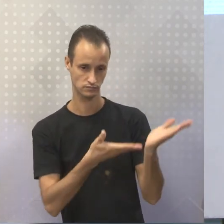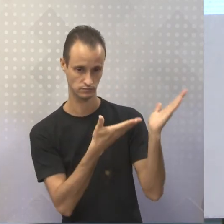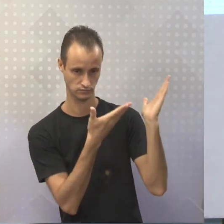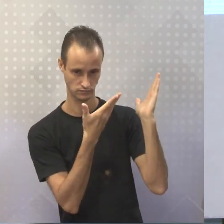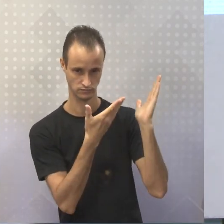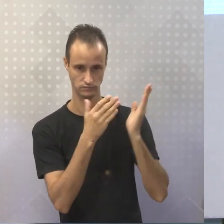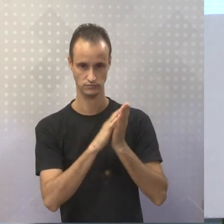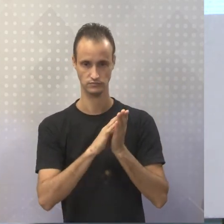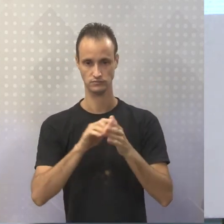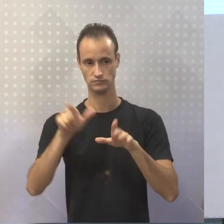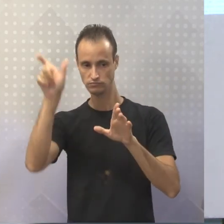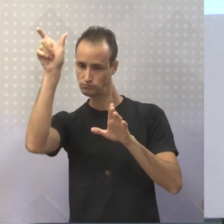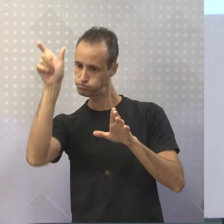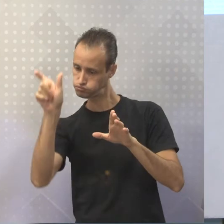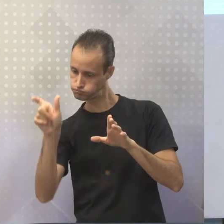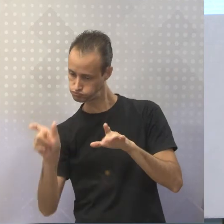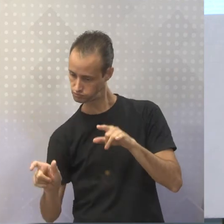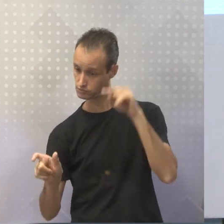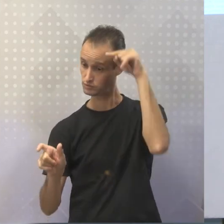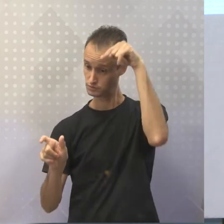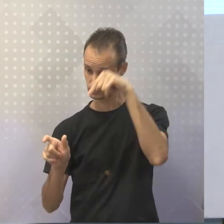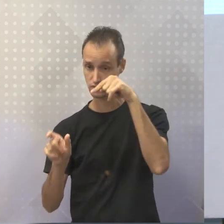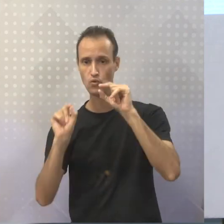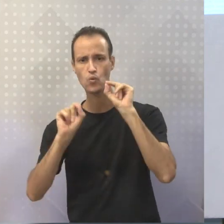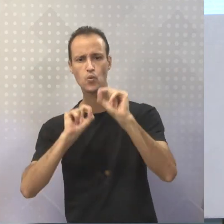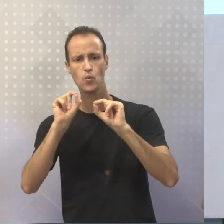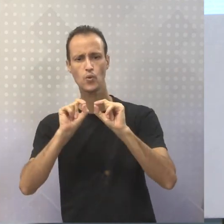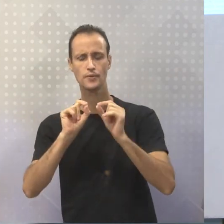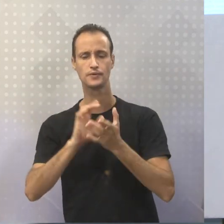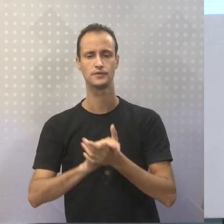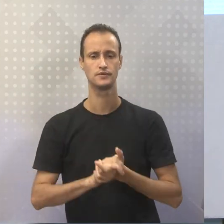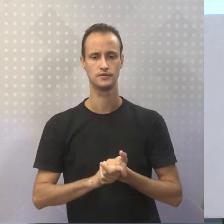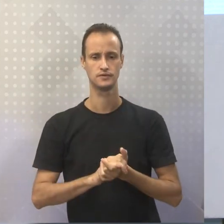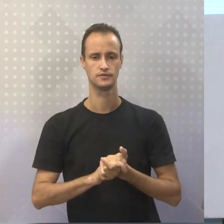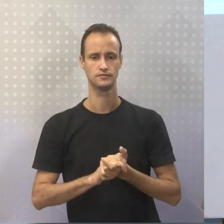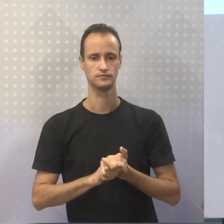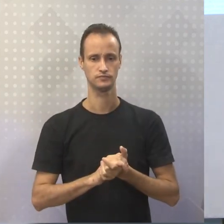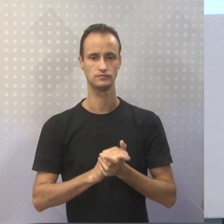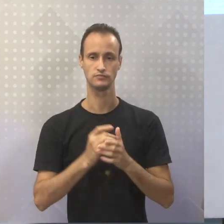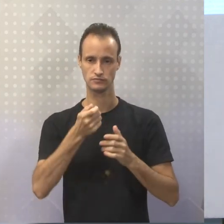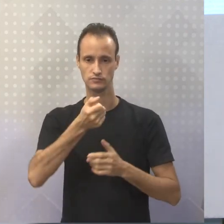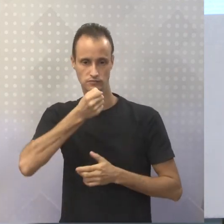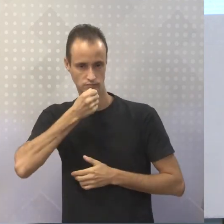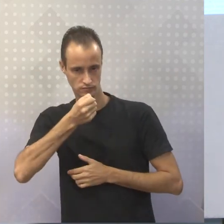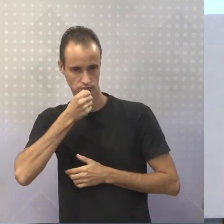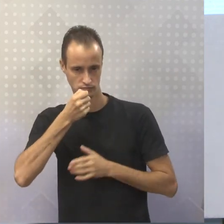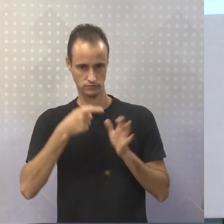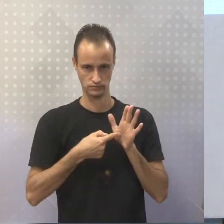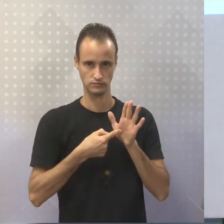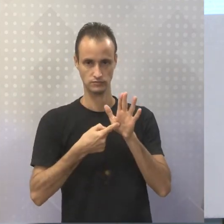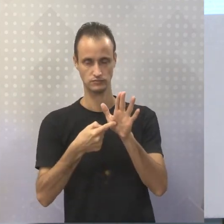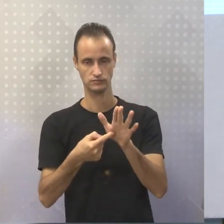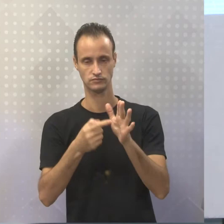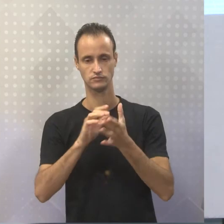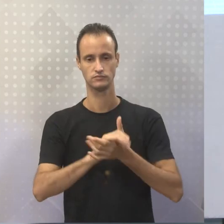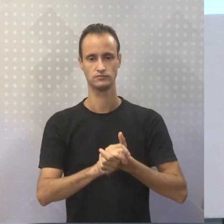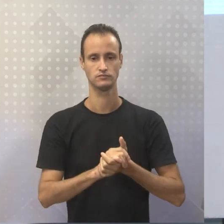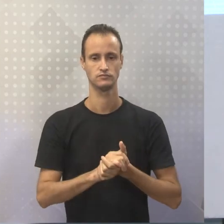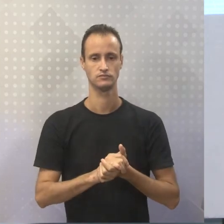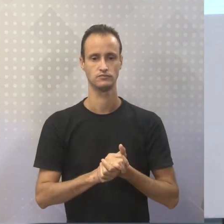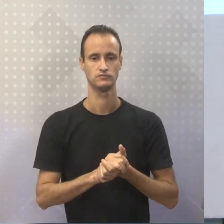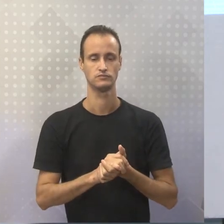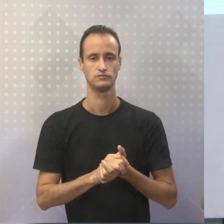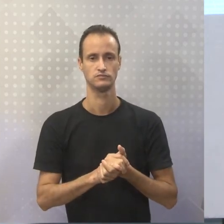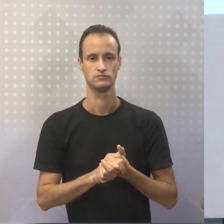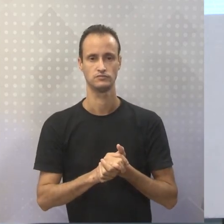parte final, nós temos aqui um trecho, né? Desta reportagem que eu trouxe para vocês, né? Eu vou